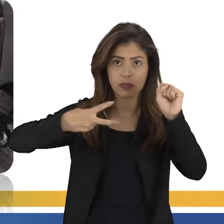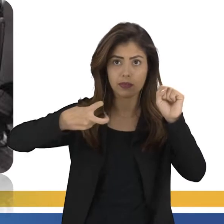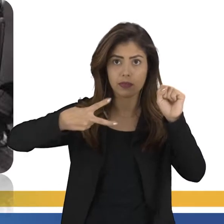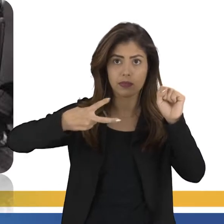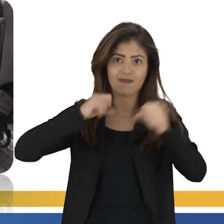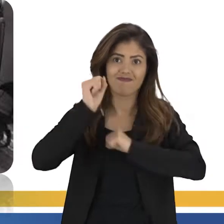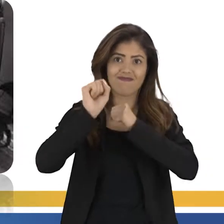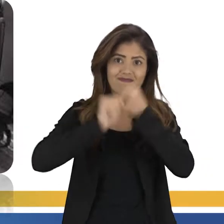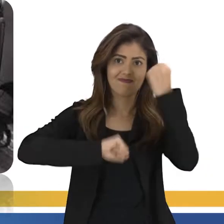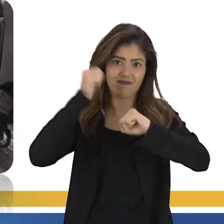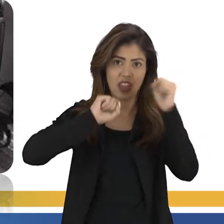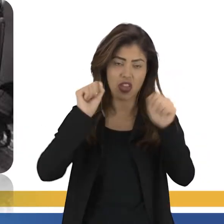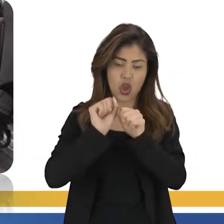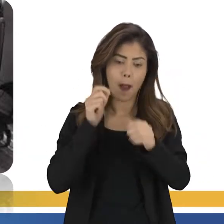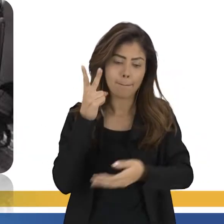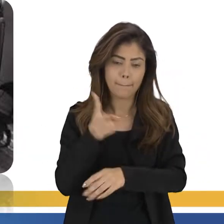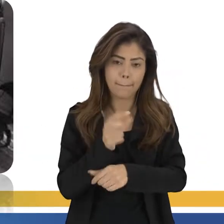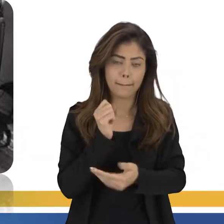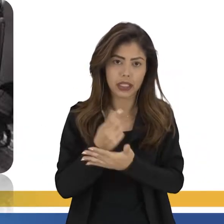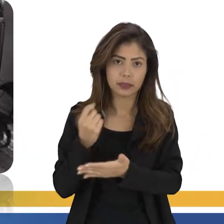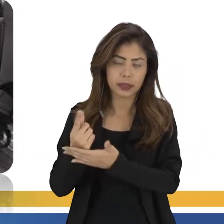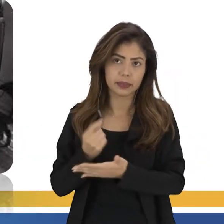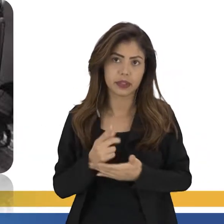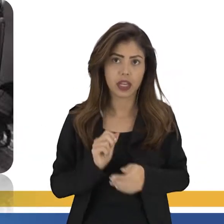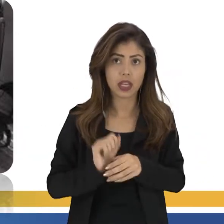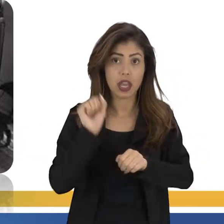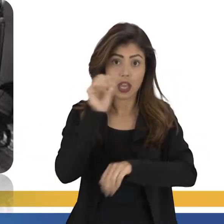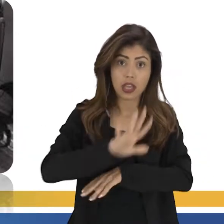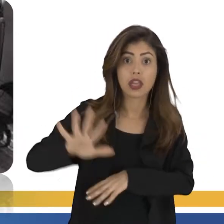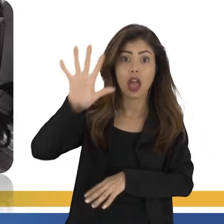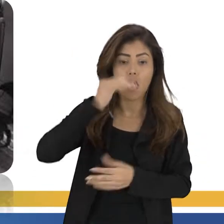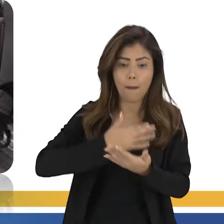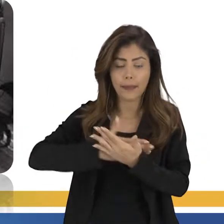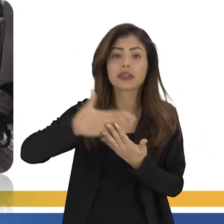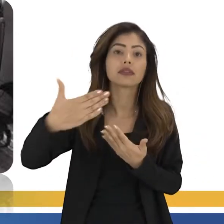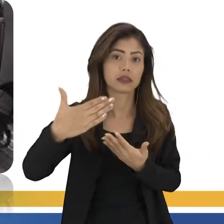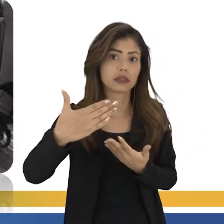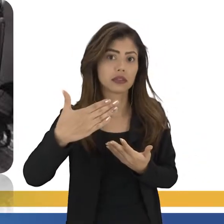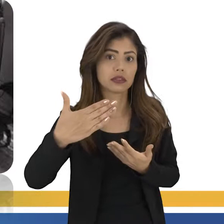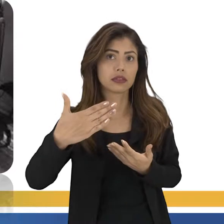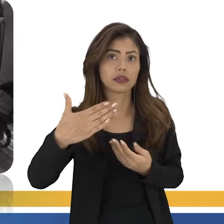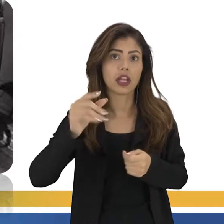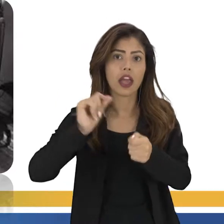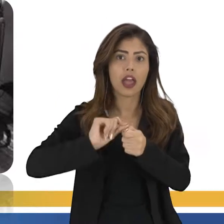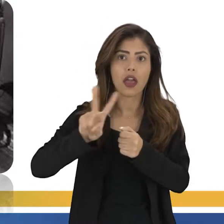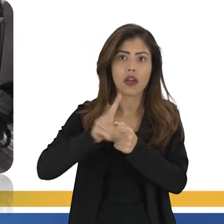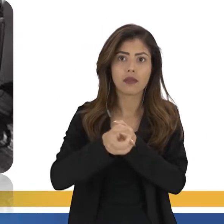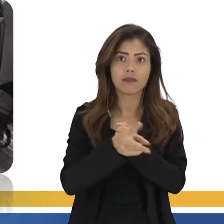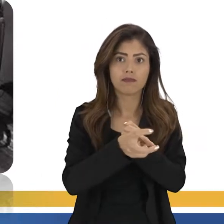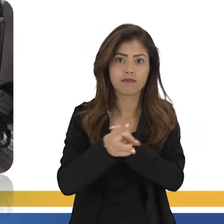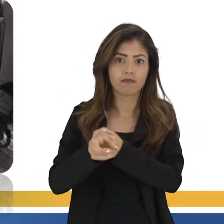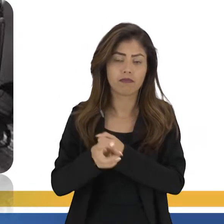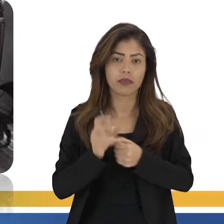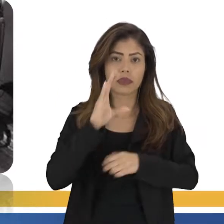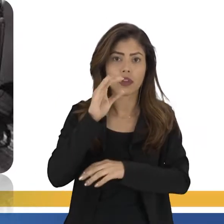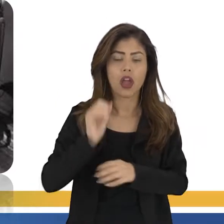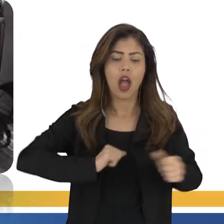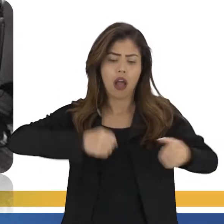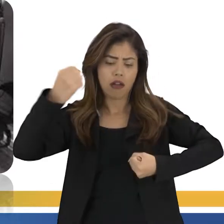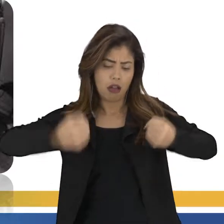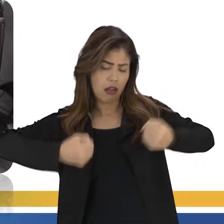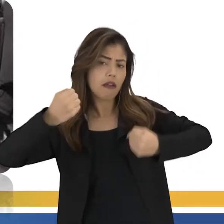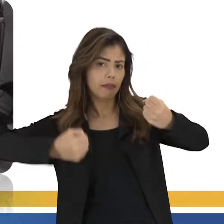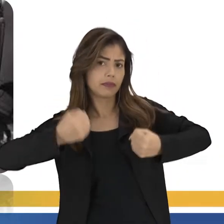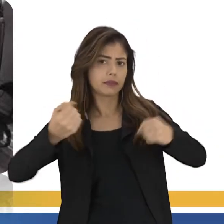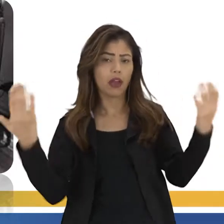produtos, né? E aí, esses americanos, eles começaram a consumir eletrodomésticos, carros,